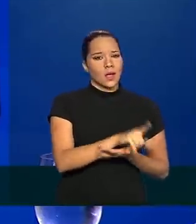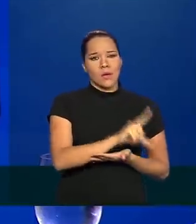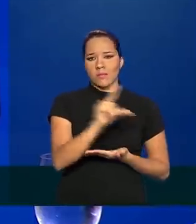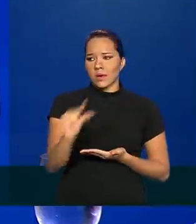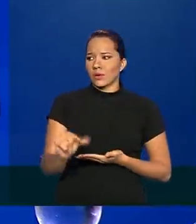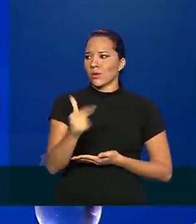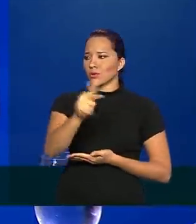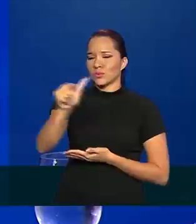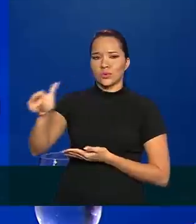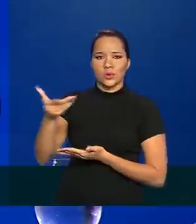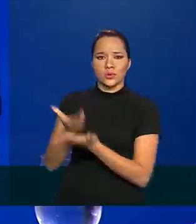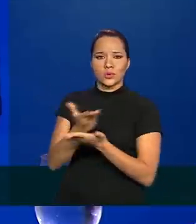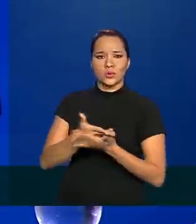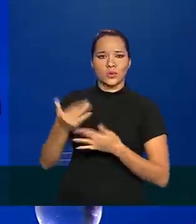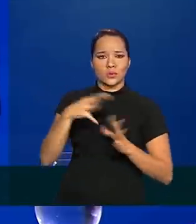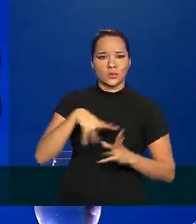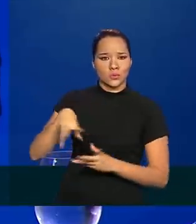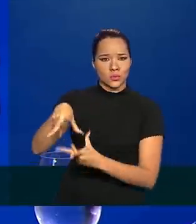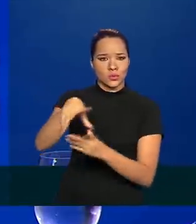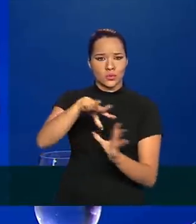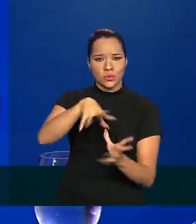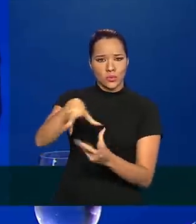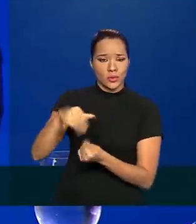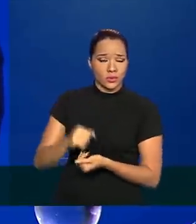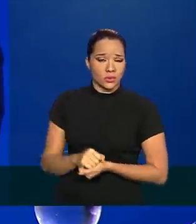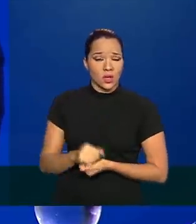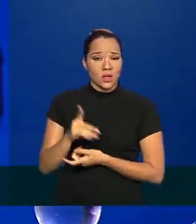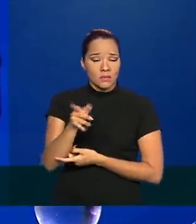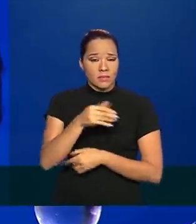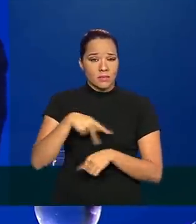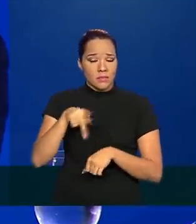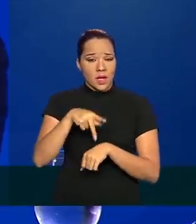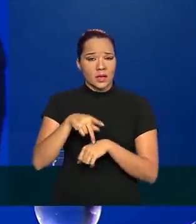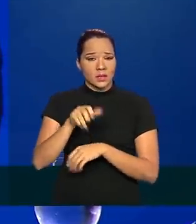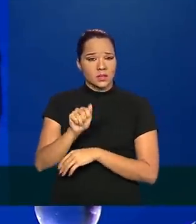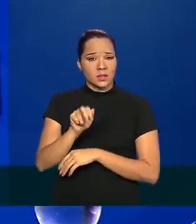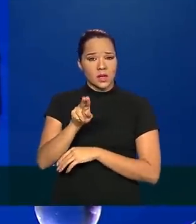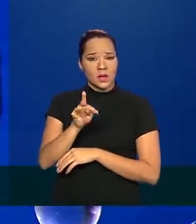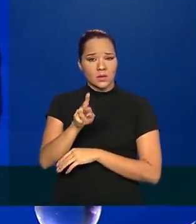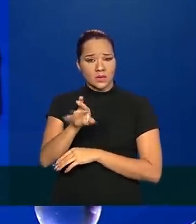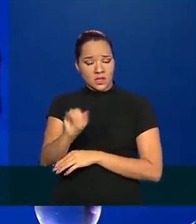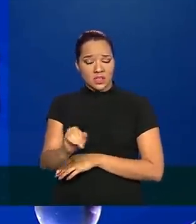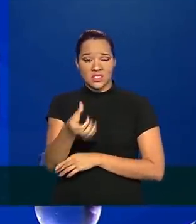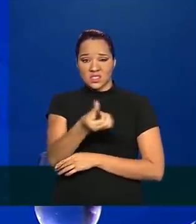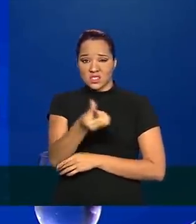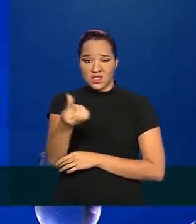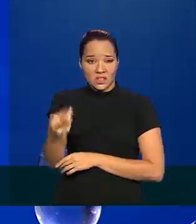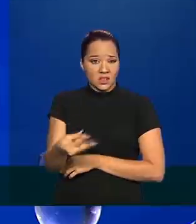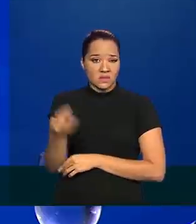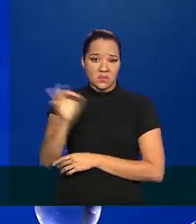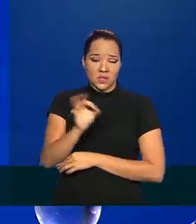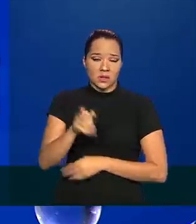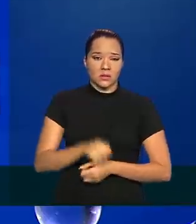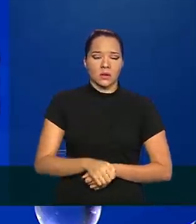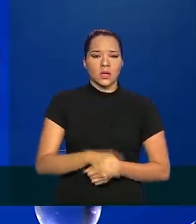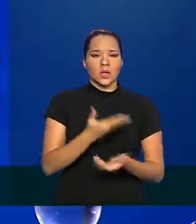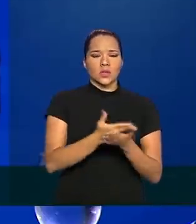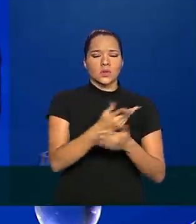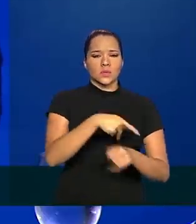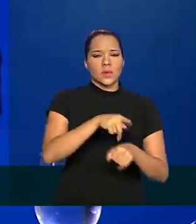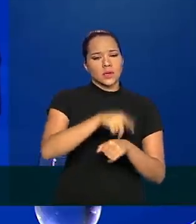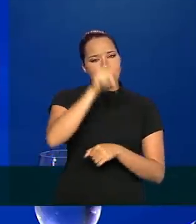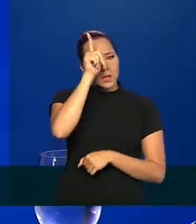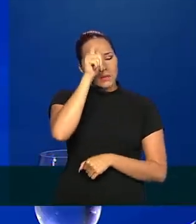menor entre todos os estudos epidemiológicos disponíveis. O estudo da Áustria tem 66% de perdas e recusas. O estudo na